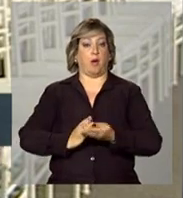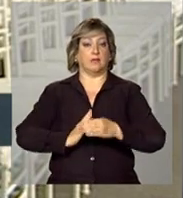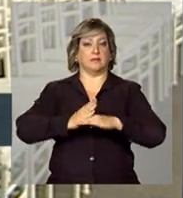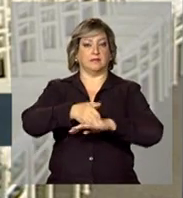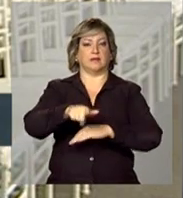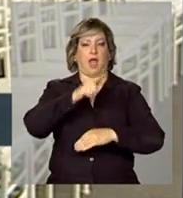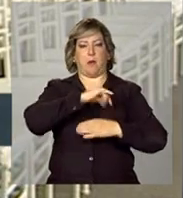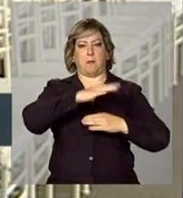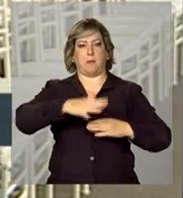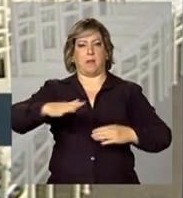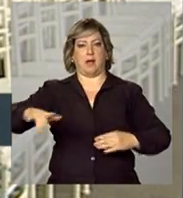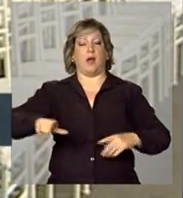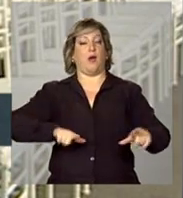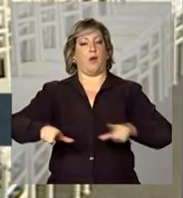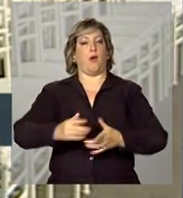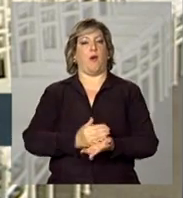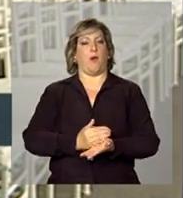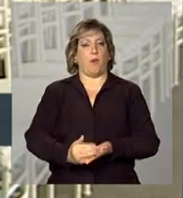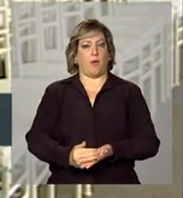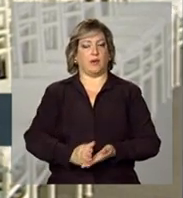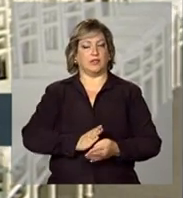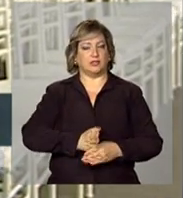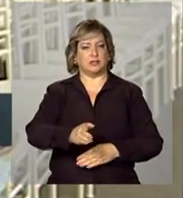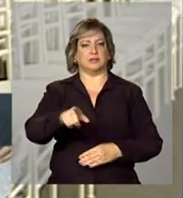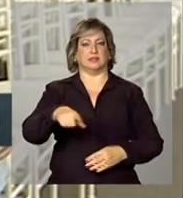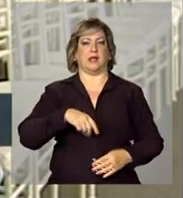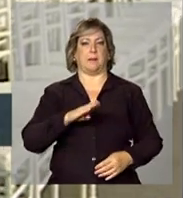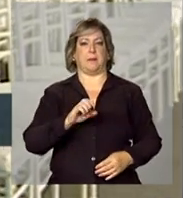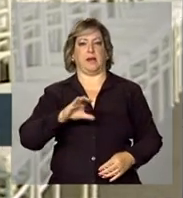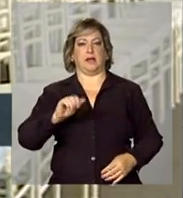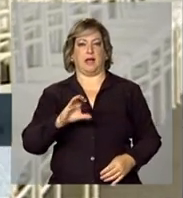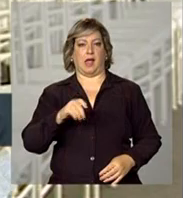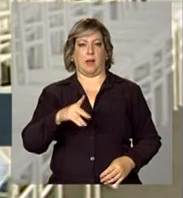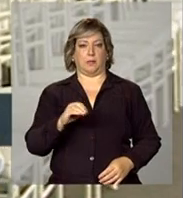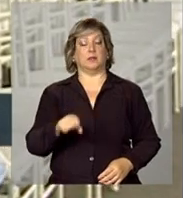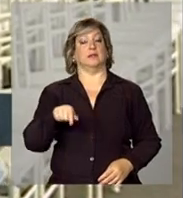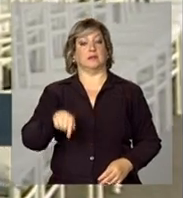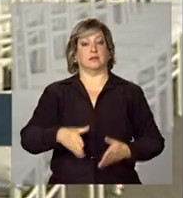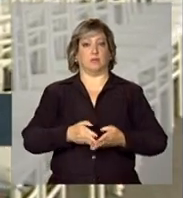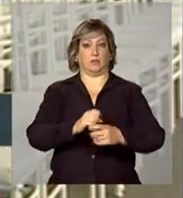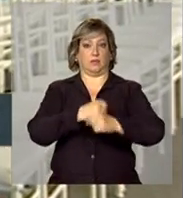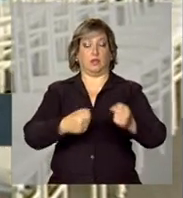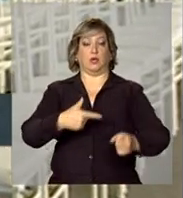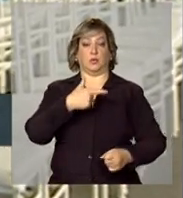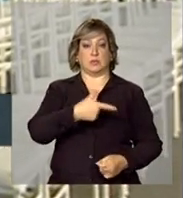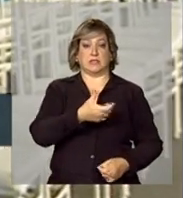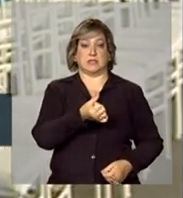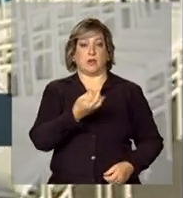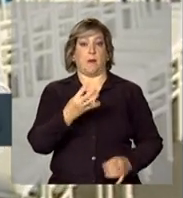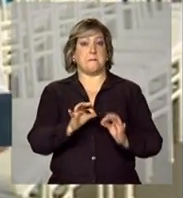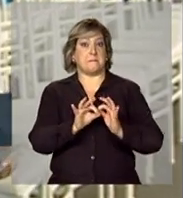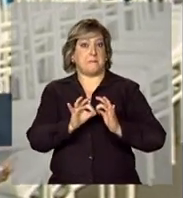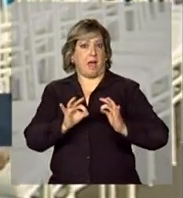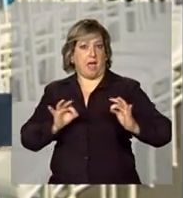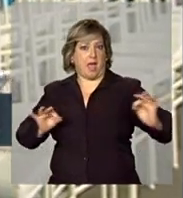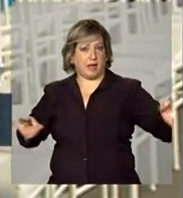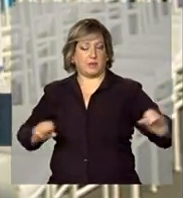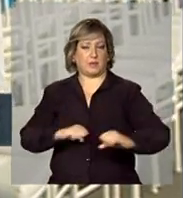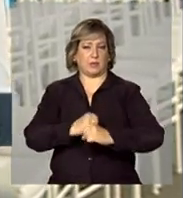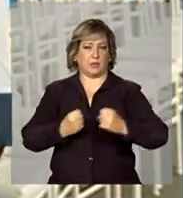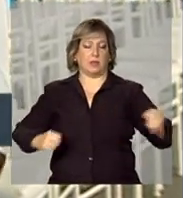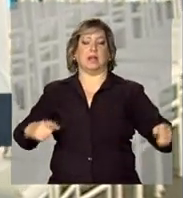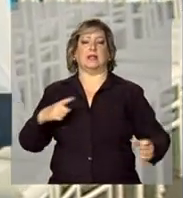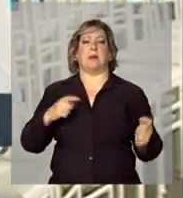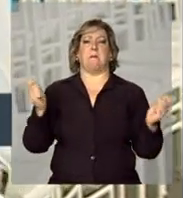operações em direção à bacia de Campos. A embarcação tem 274 metros de comprimento e capacidade